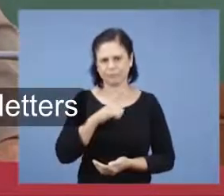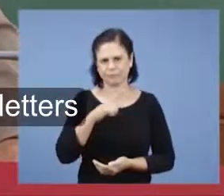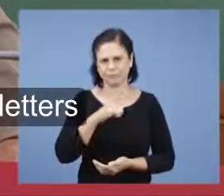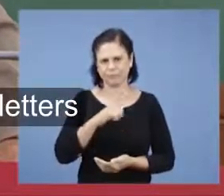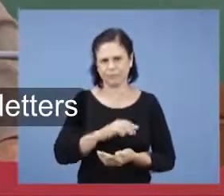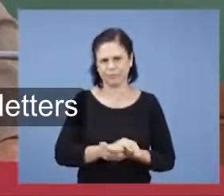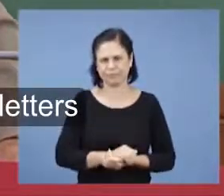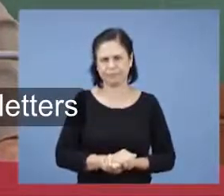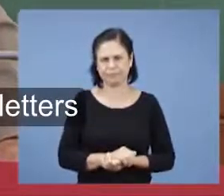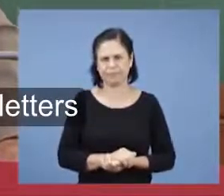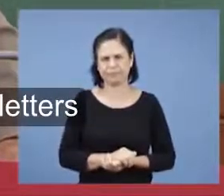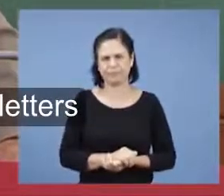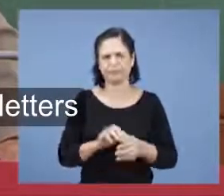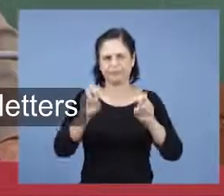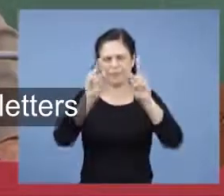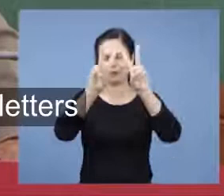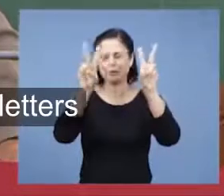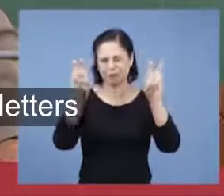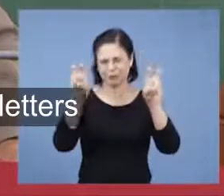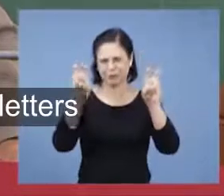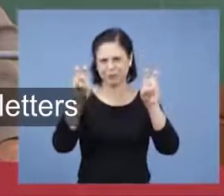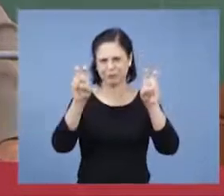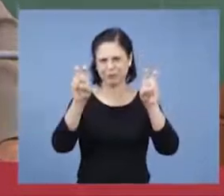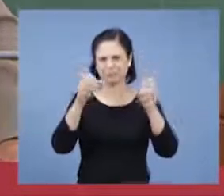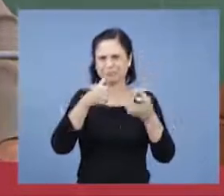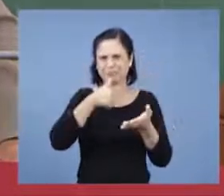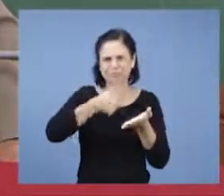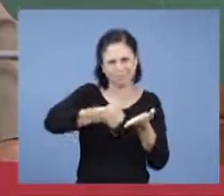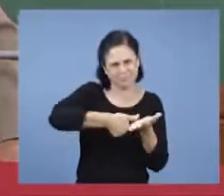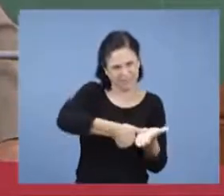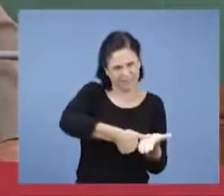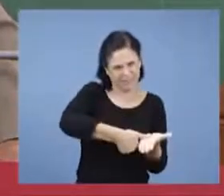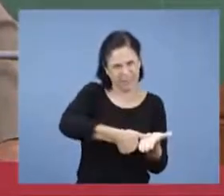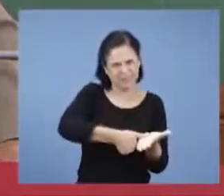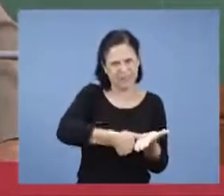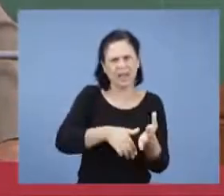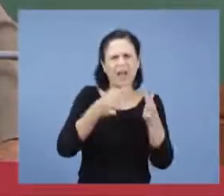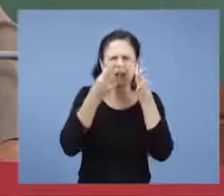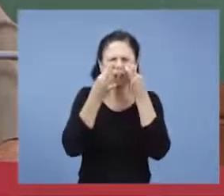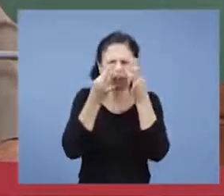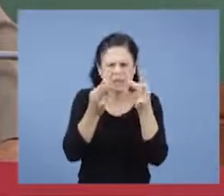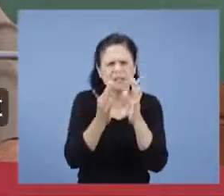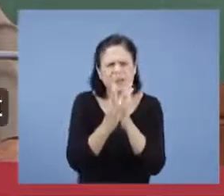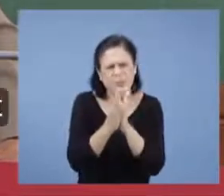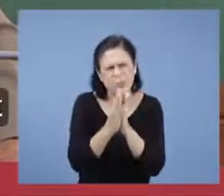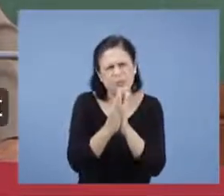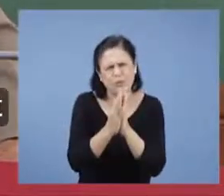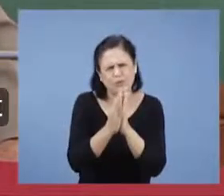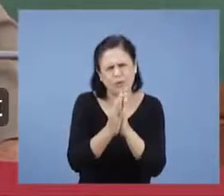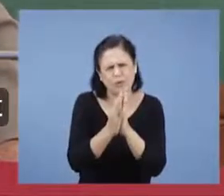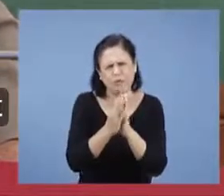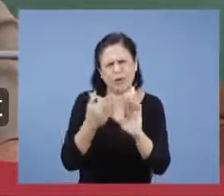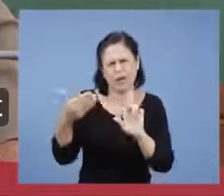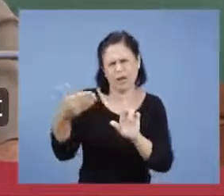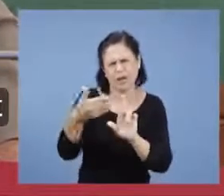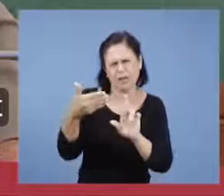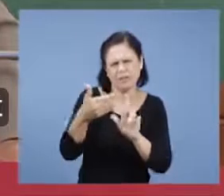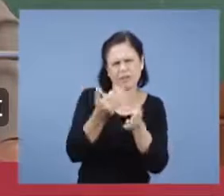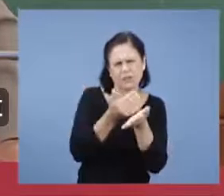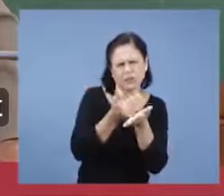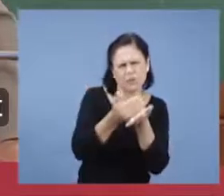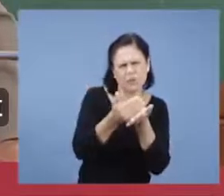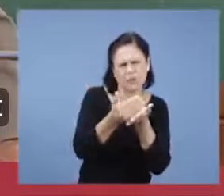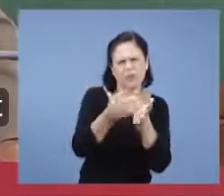agora no assunto das cartas. E eu chamo a atenção dos nossos irmãos para essas referências iniciais.